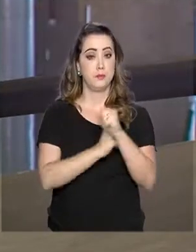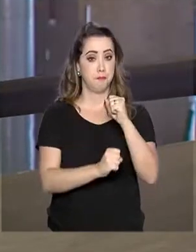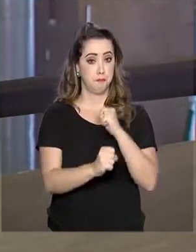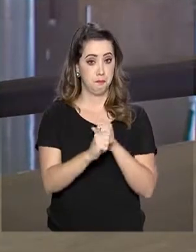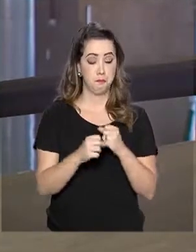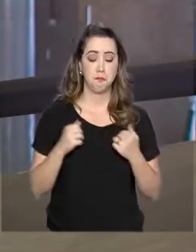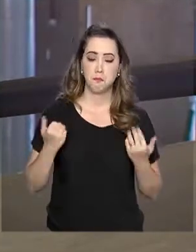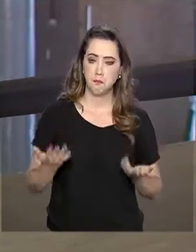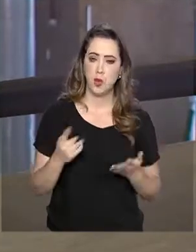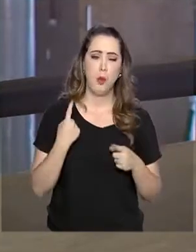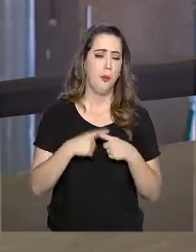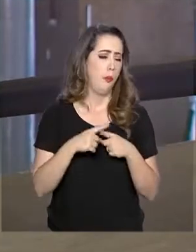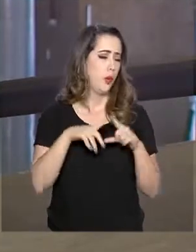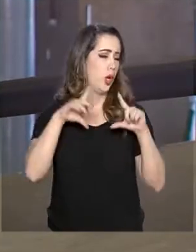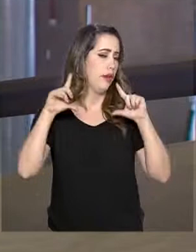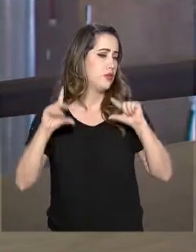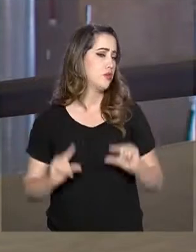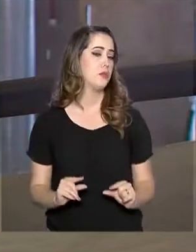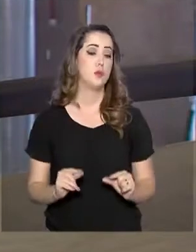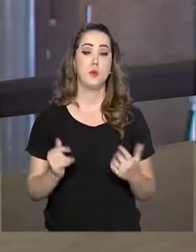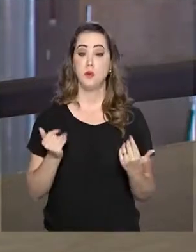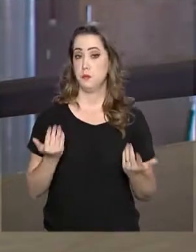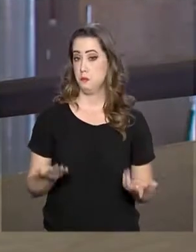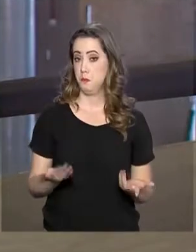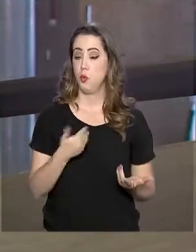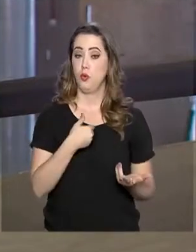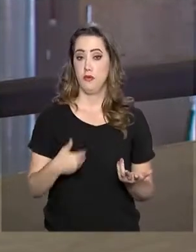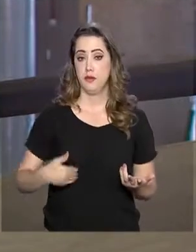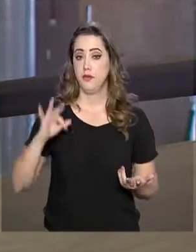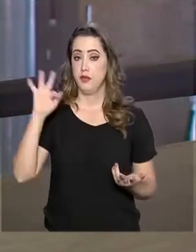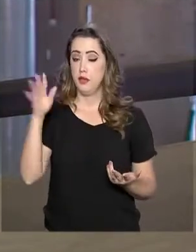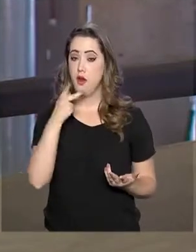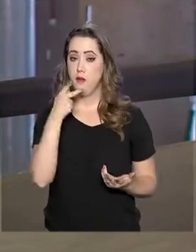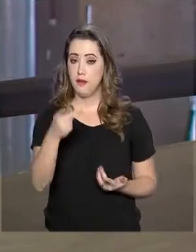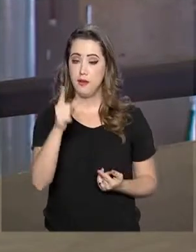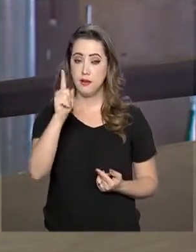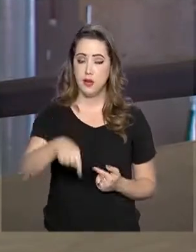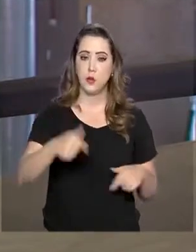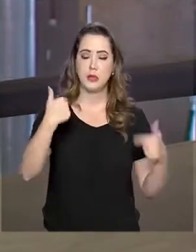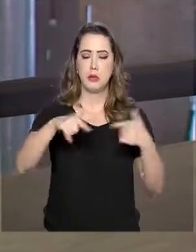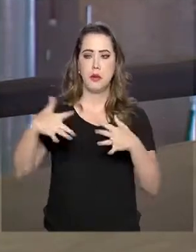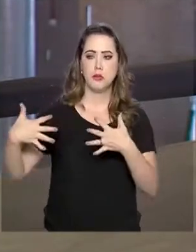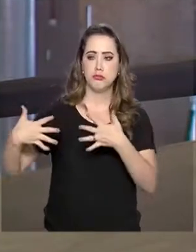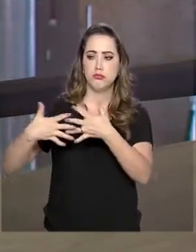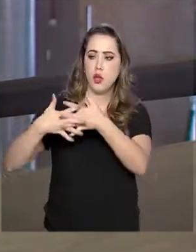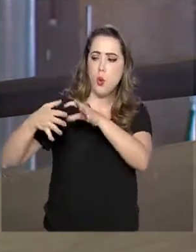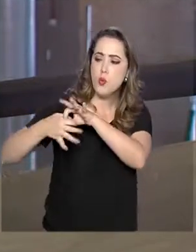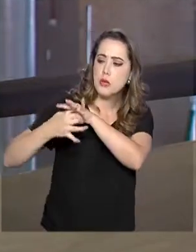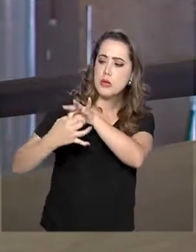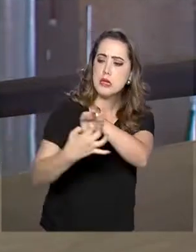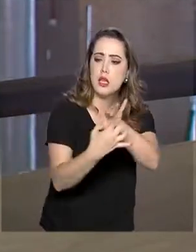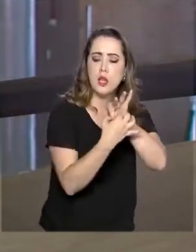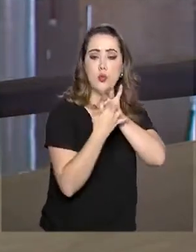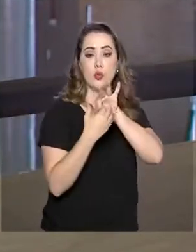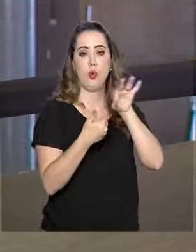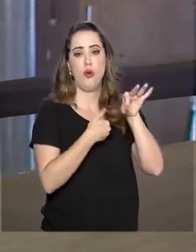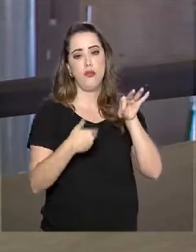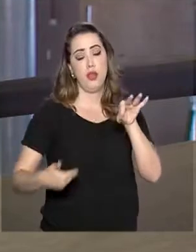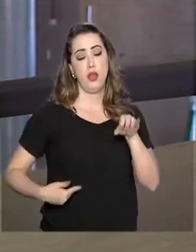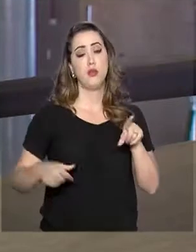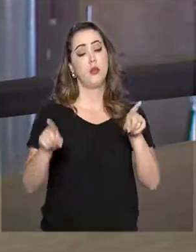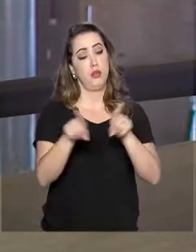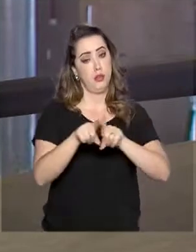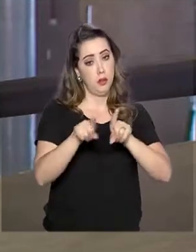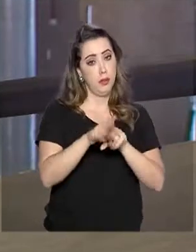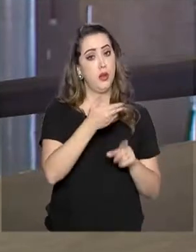O motivo para essa queda, segundo o governo federal, é a atuação conjunta entre os governos locais